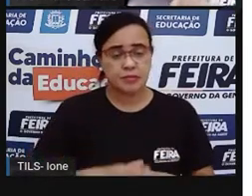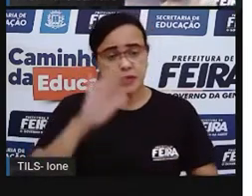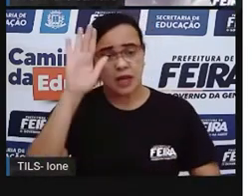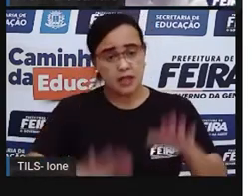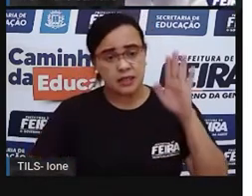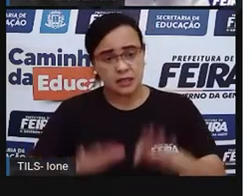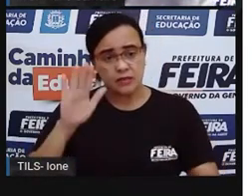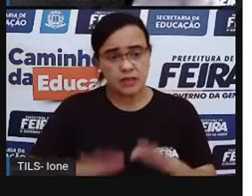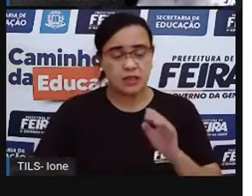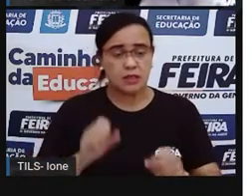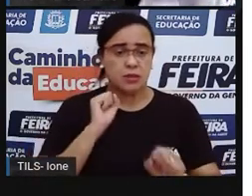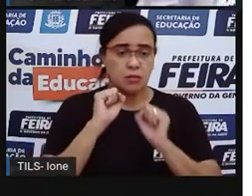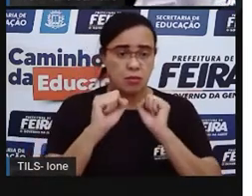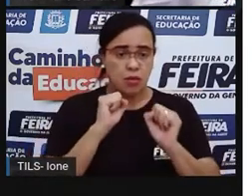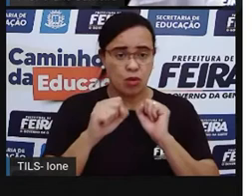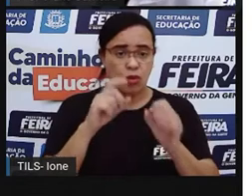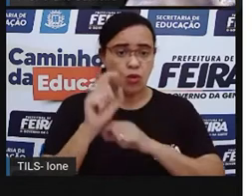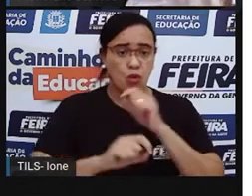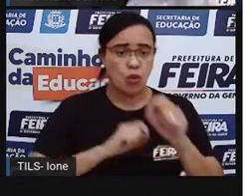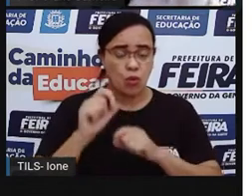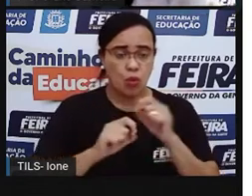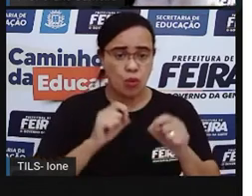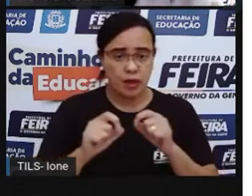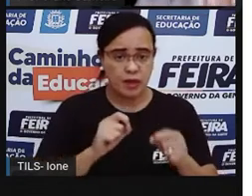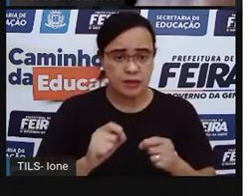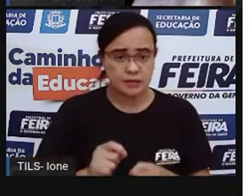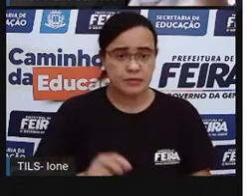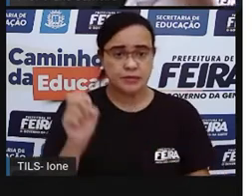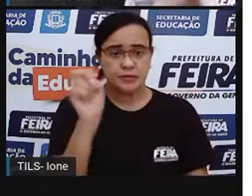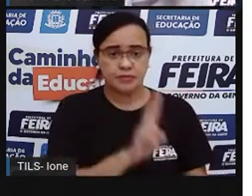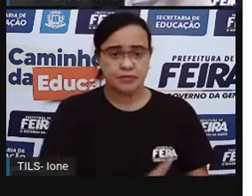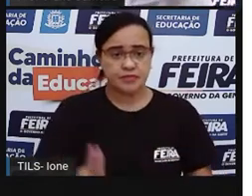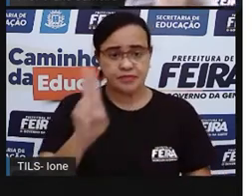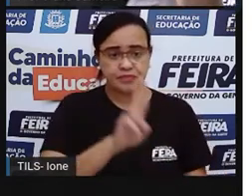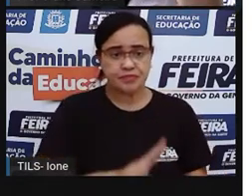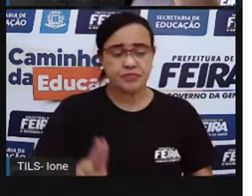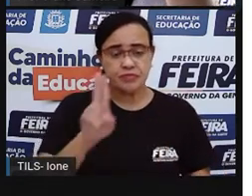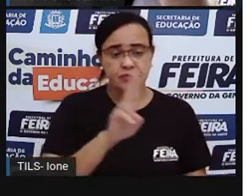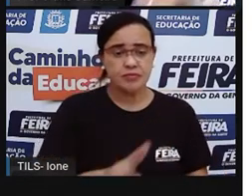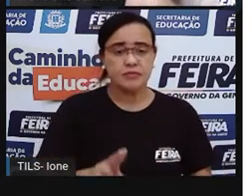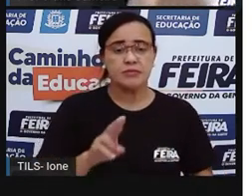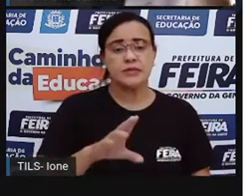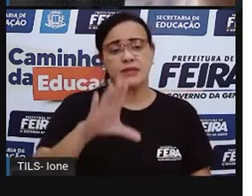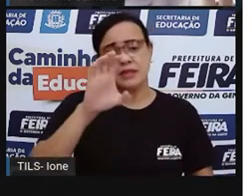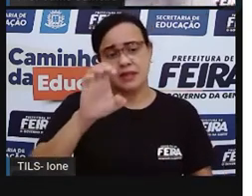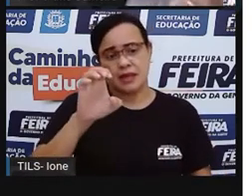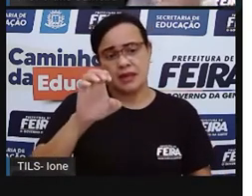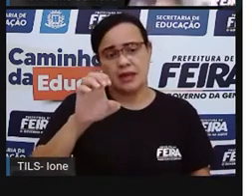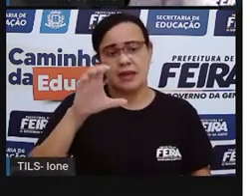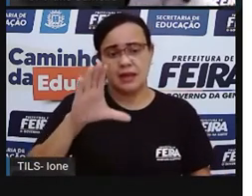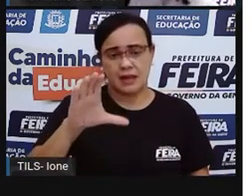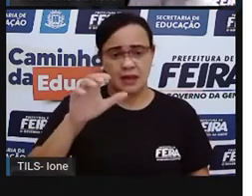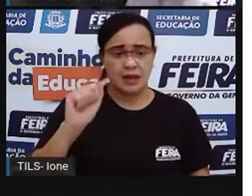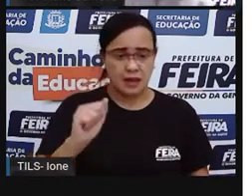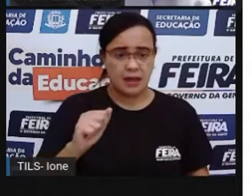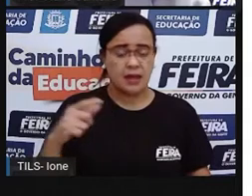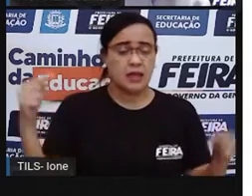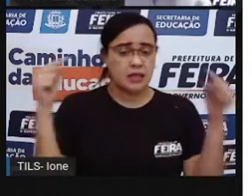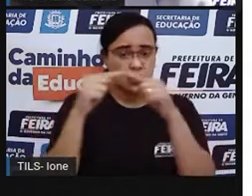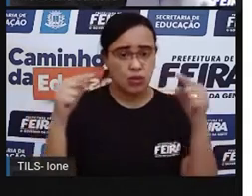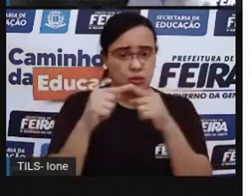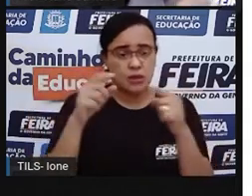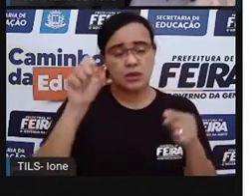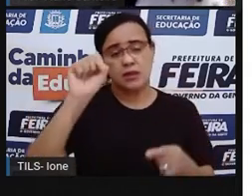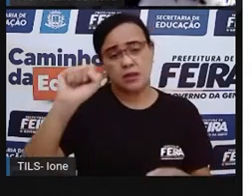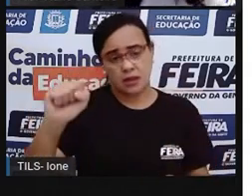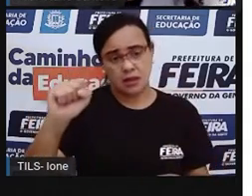né, pode acontecer da PROIANE usar uma sigla, né? Uma abreviatura para esse nome todo,